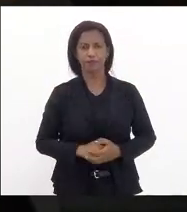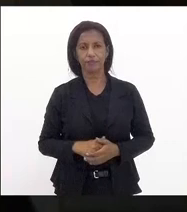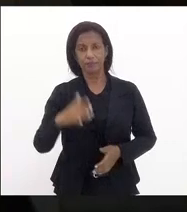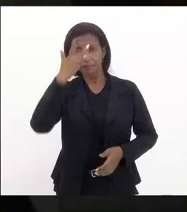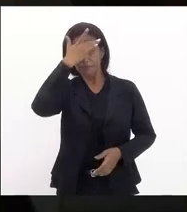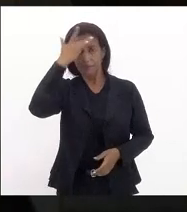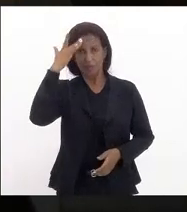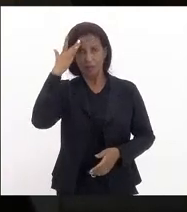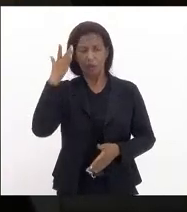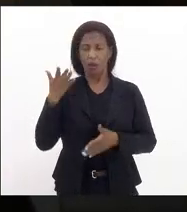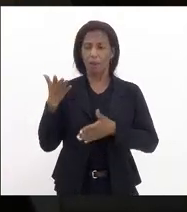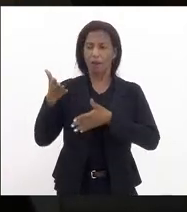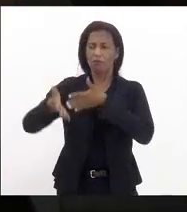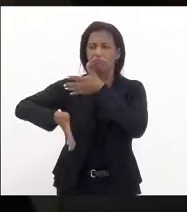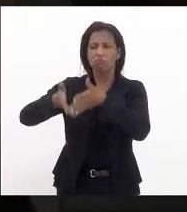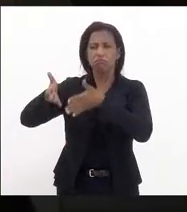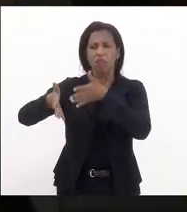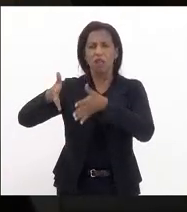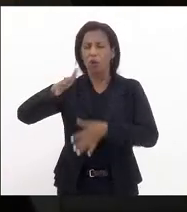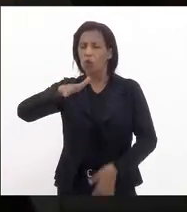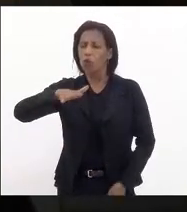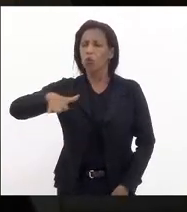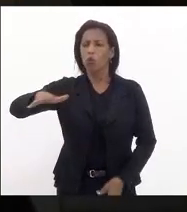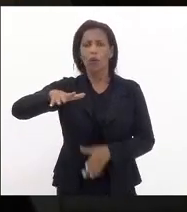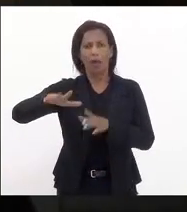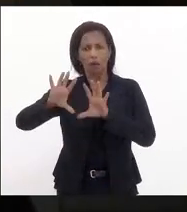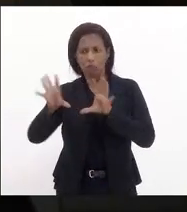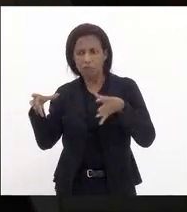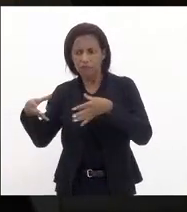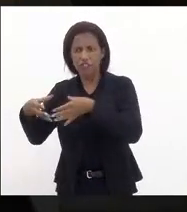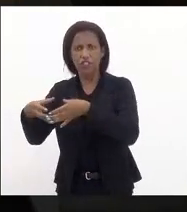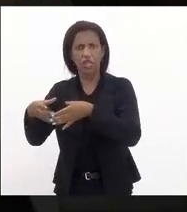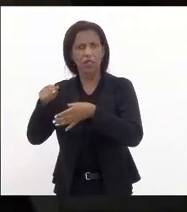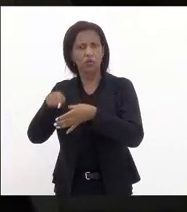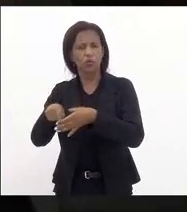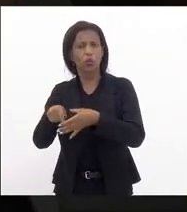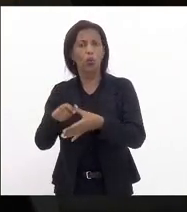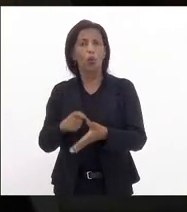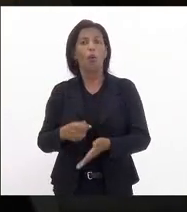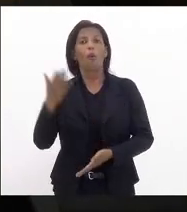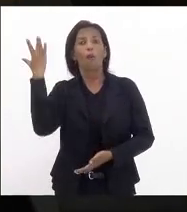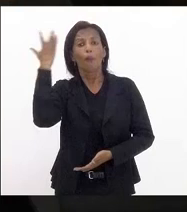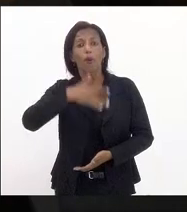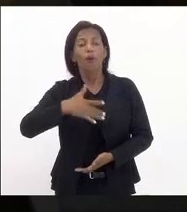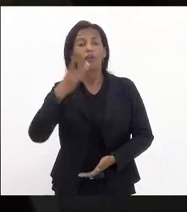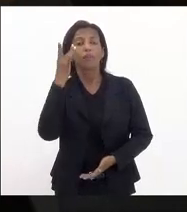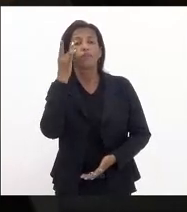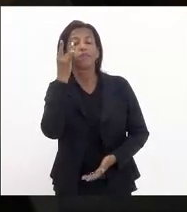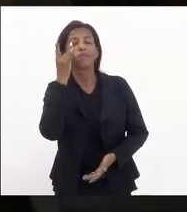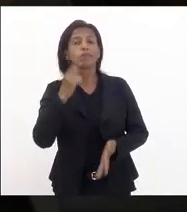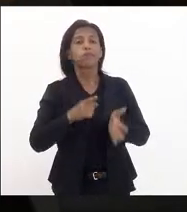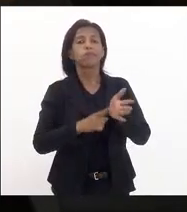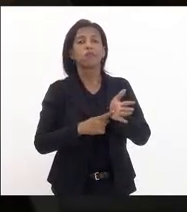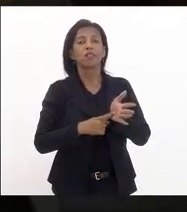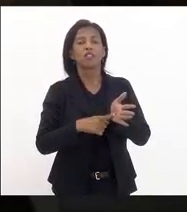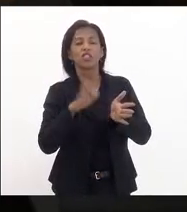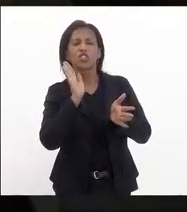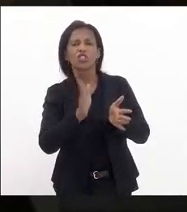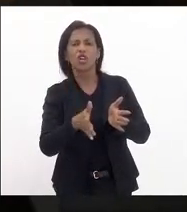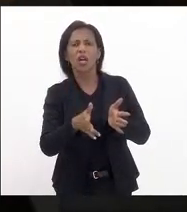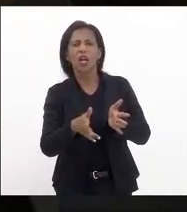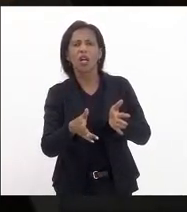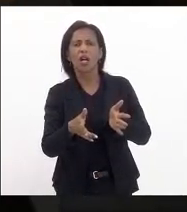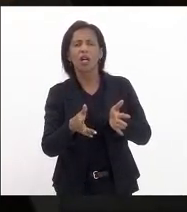pessoas para frequentar ambientes fechados comprovem que já completaram